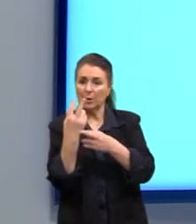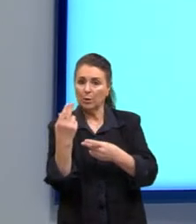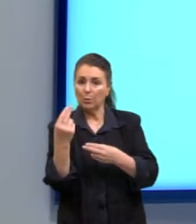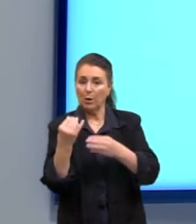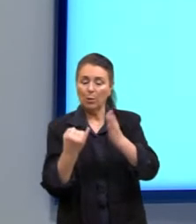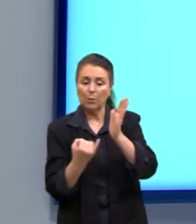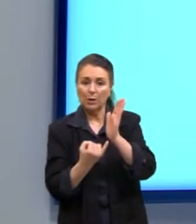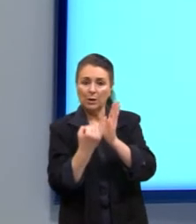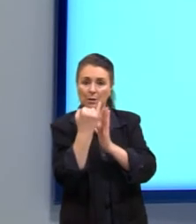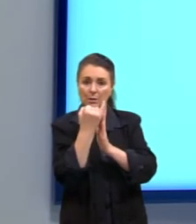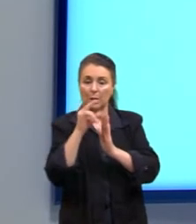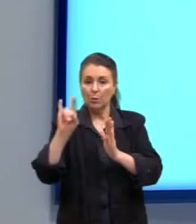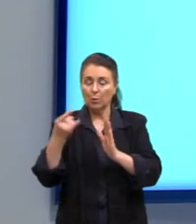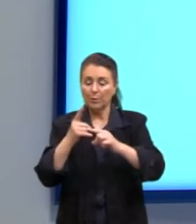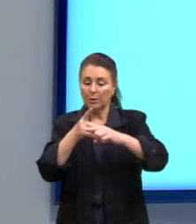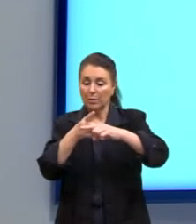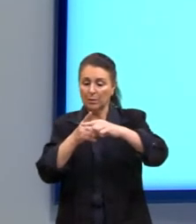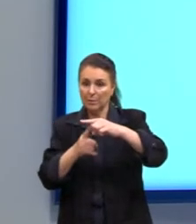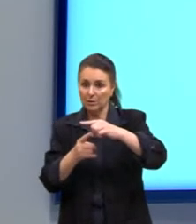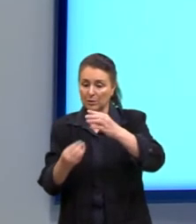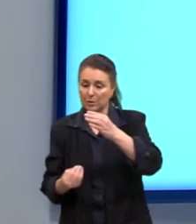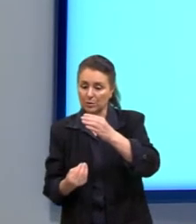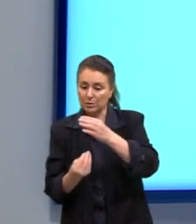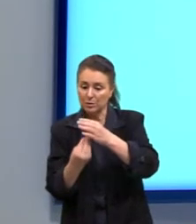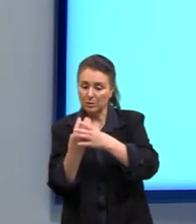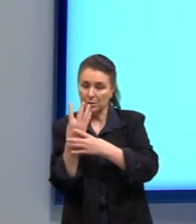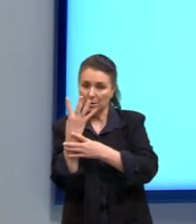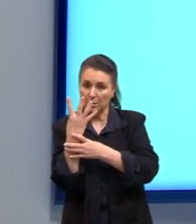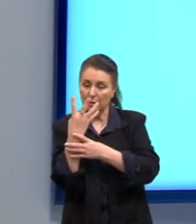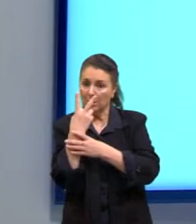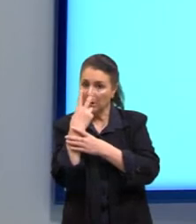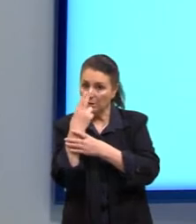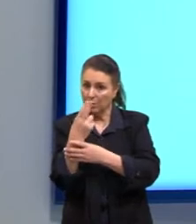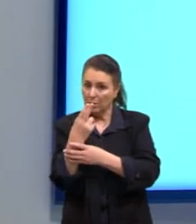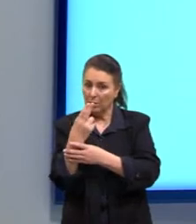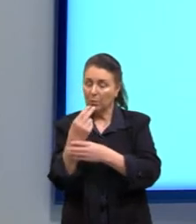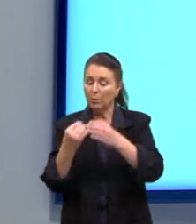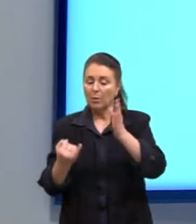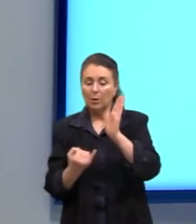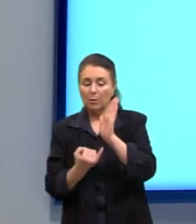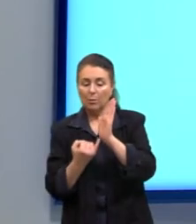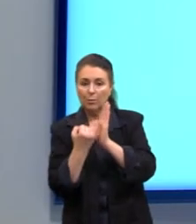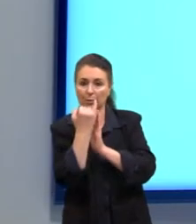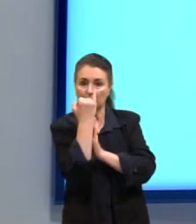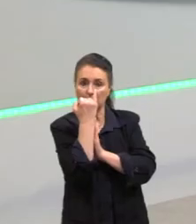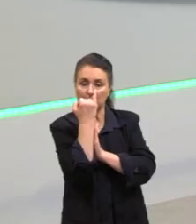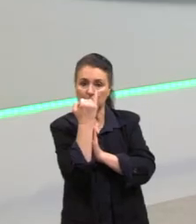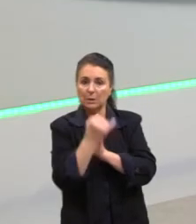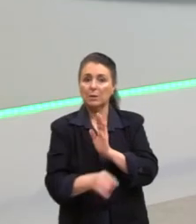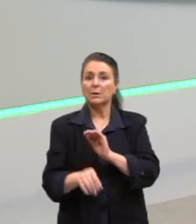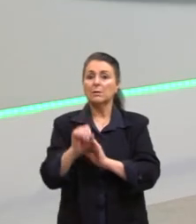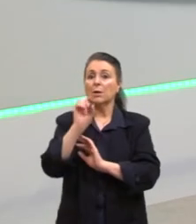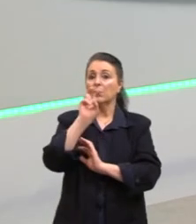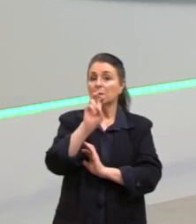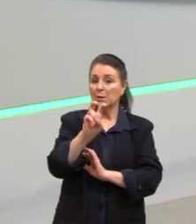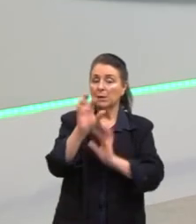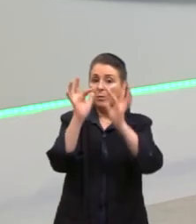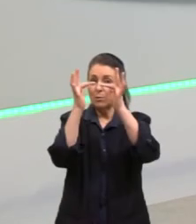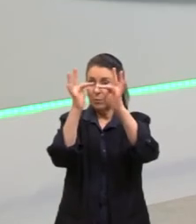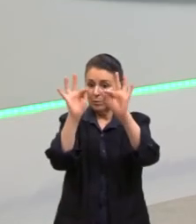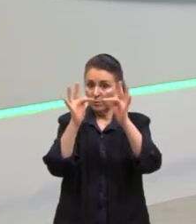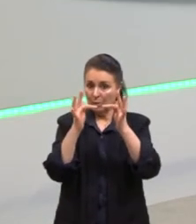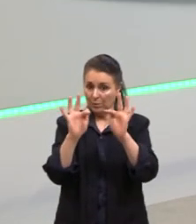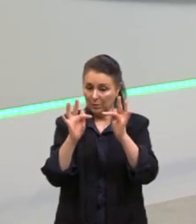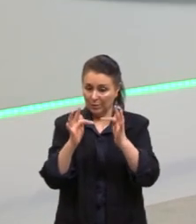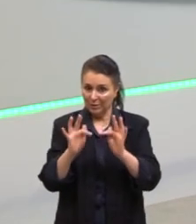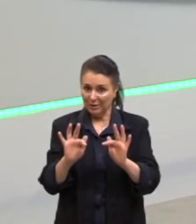a última, a mediana de germinação é igual ao índice. Então, são cinco frases possíveis que